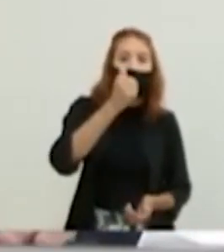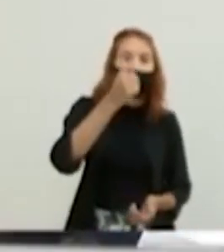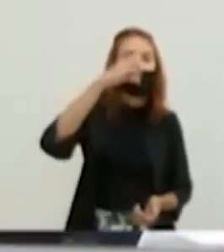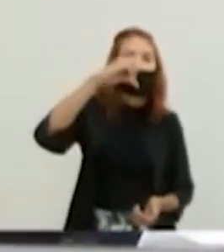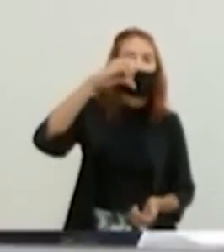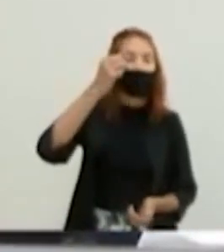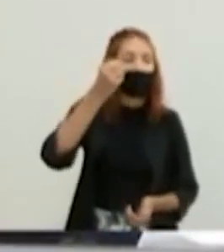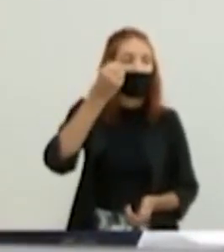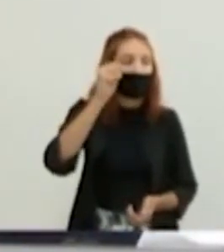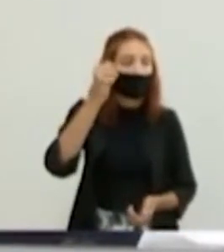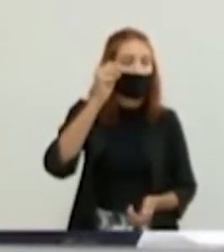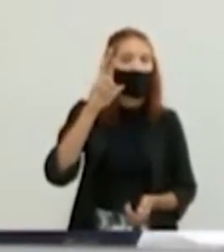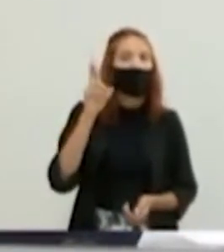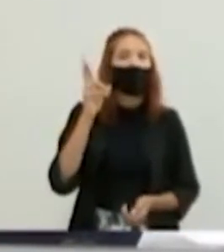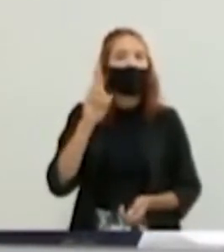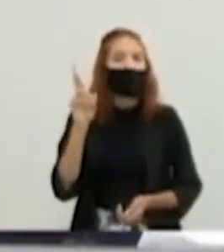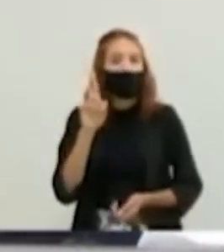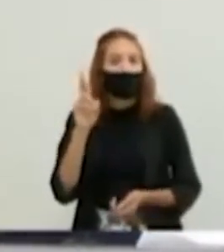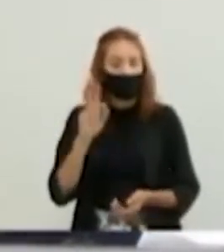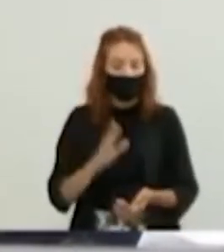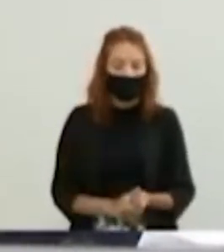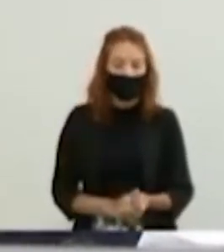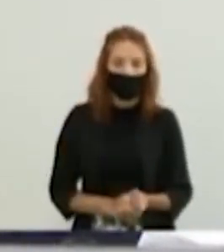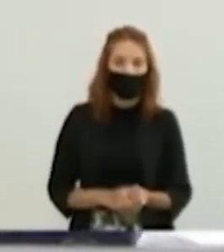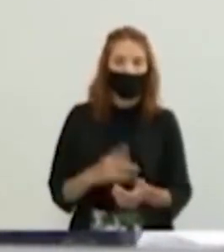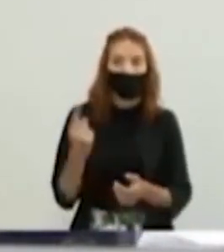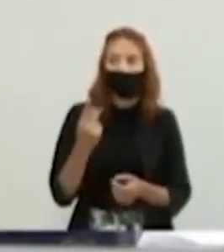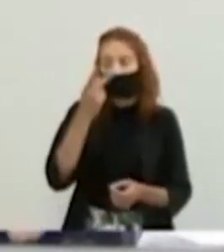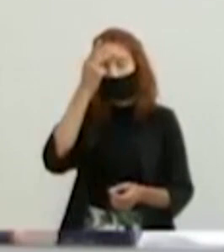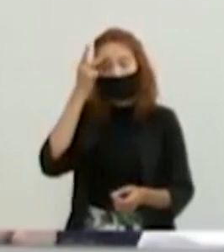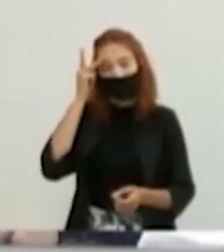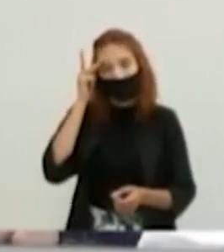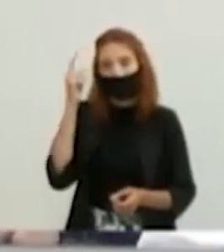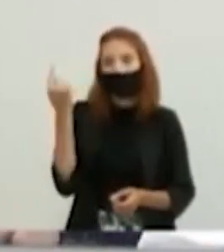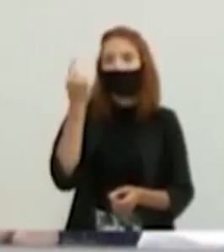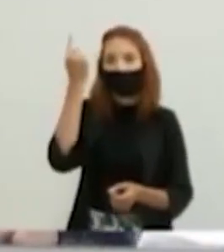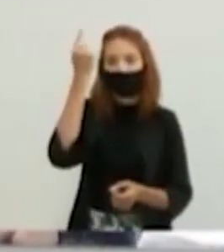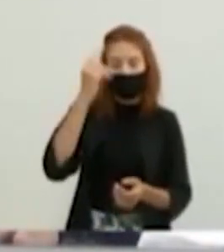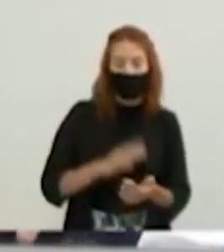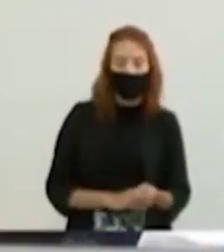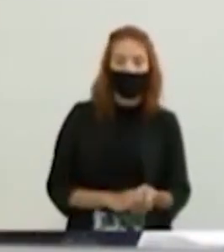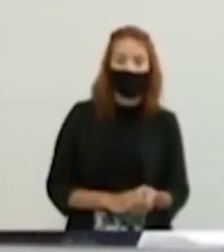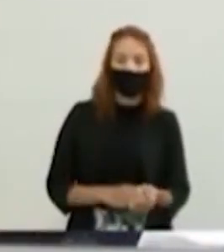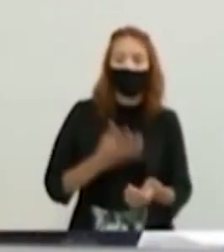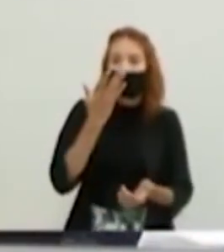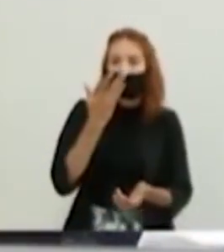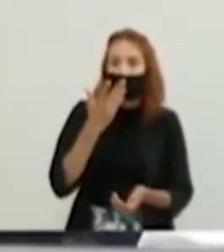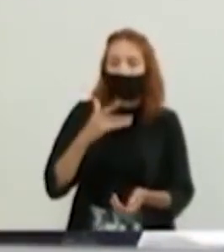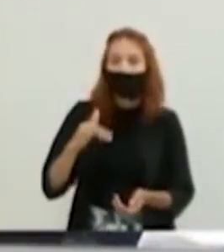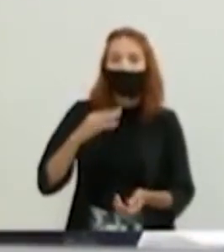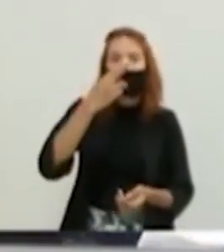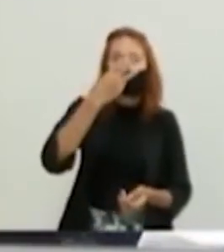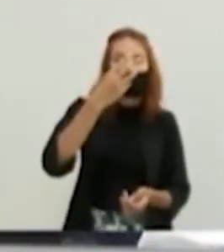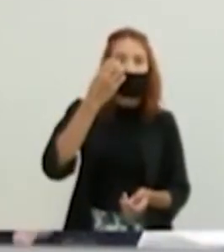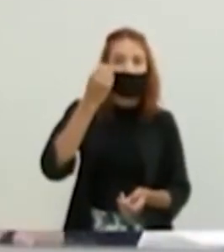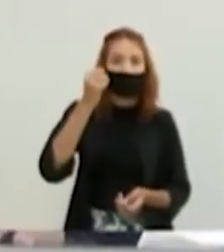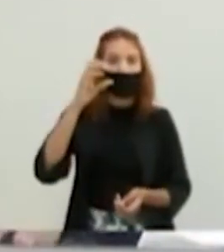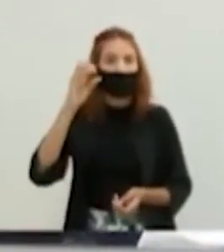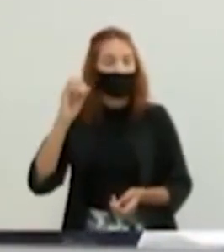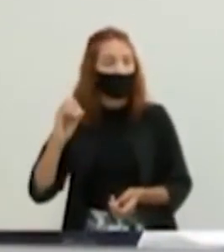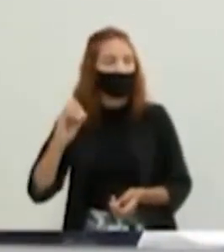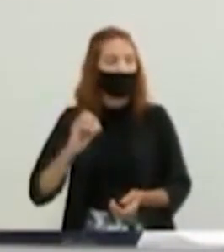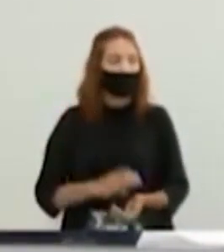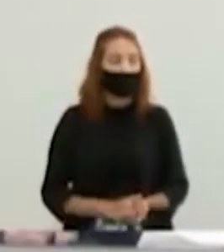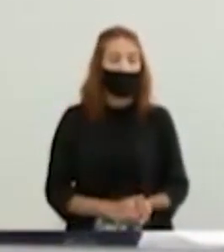ganhou a licitação, que é de Itamaraju, o que está em Itamaraju? Ela vai prestar o serviço para urna adulta de R$.100